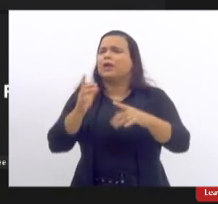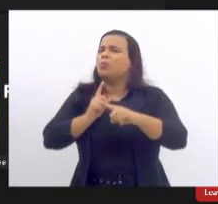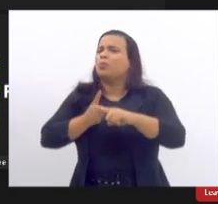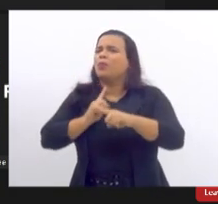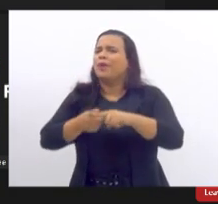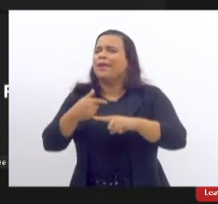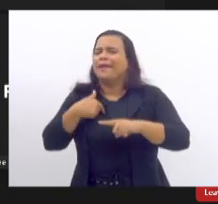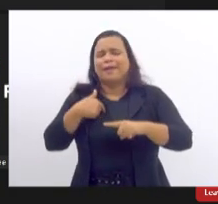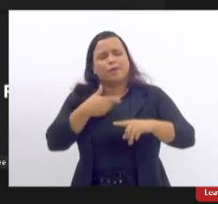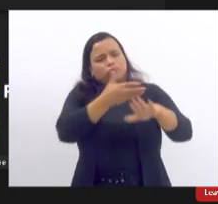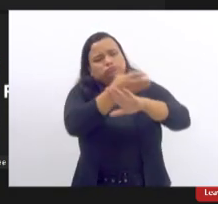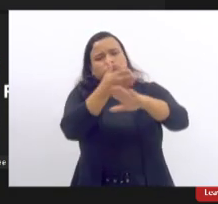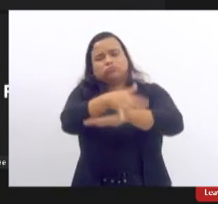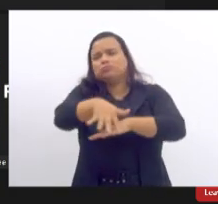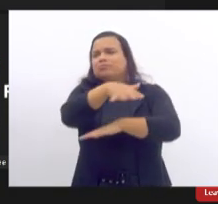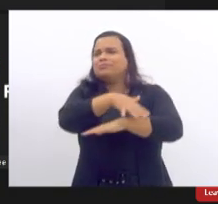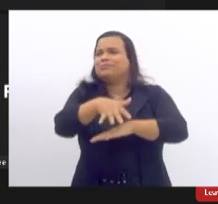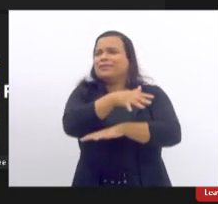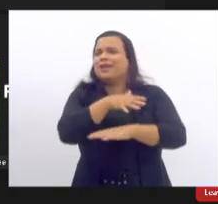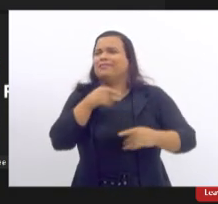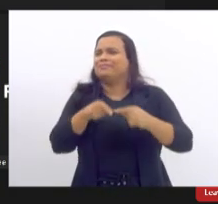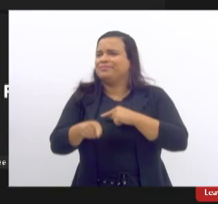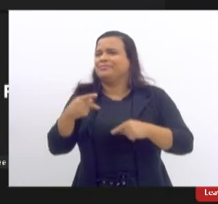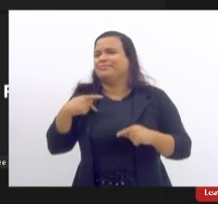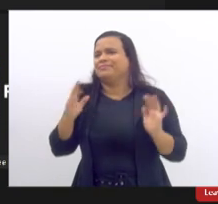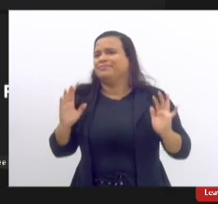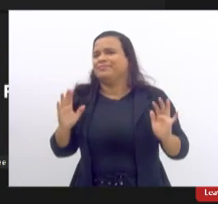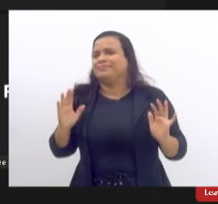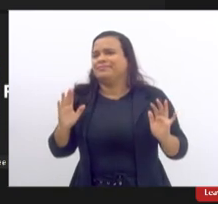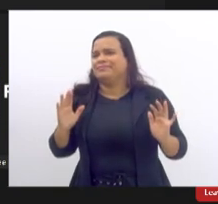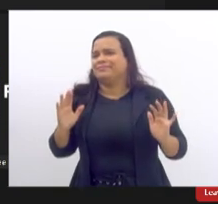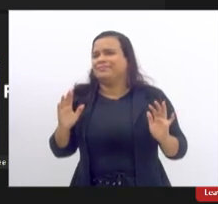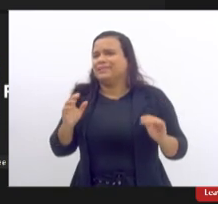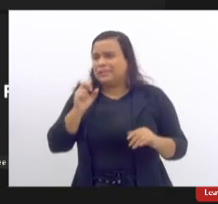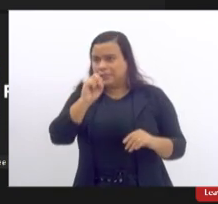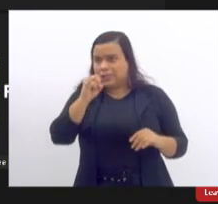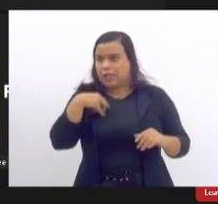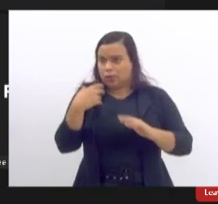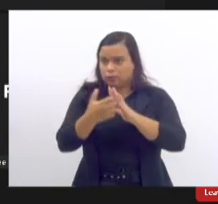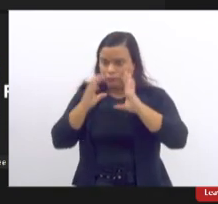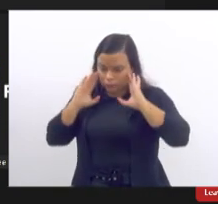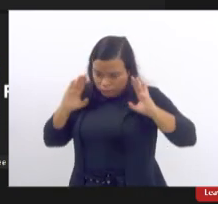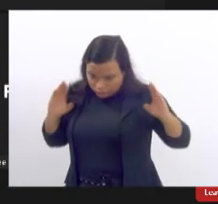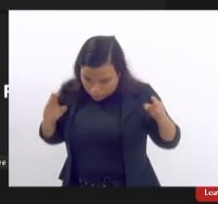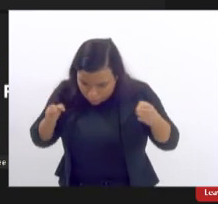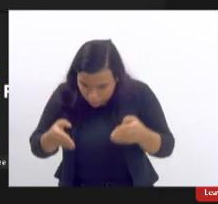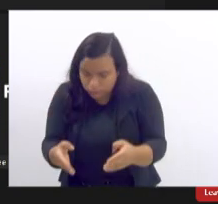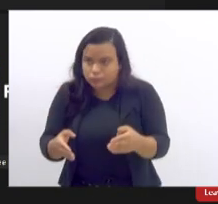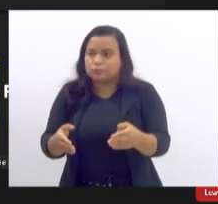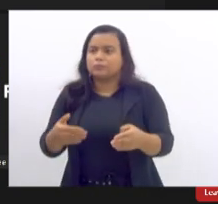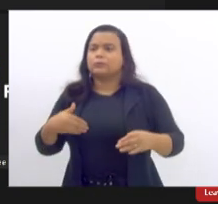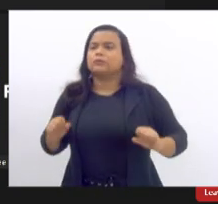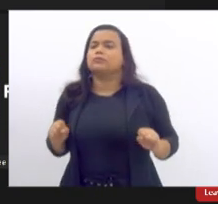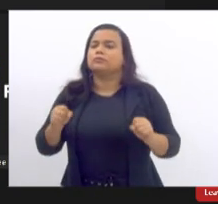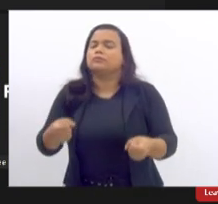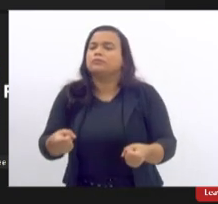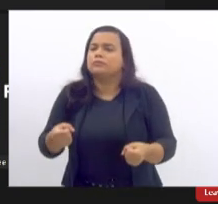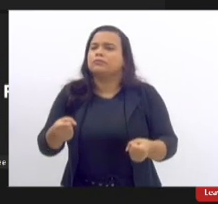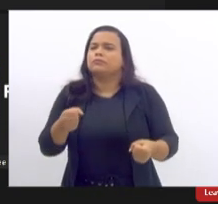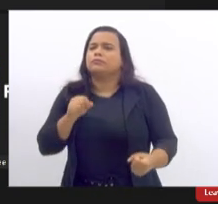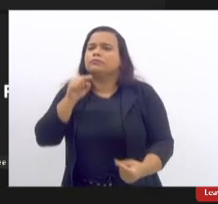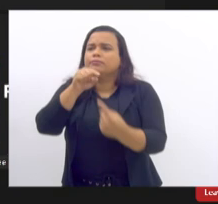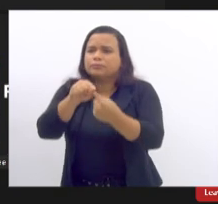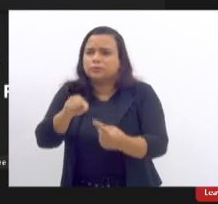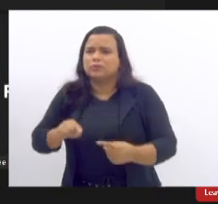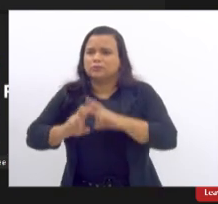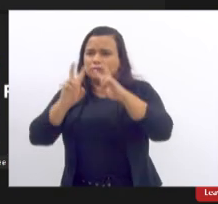questões que não me dizem respeito só se eu fosse completamente corporativista eu só atuaria numa coisa que dizia